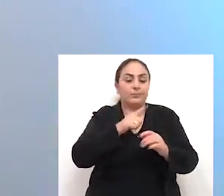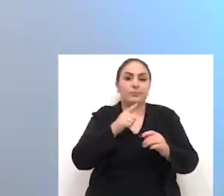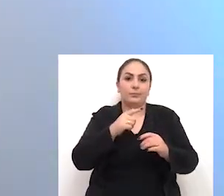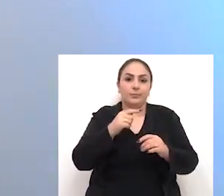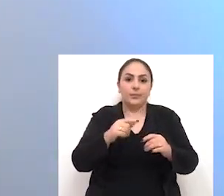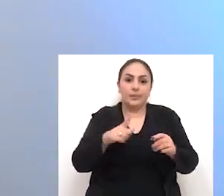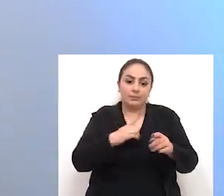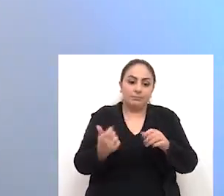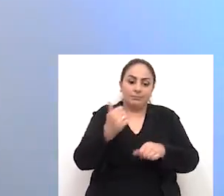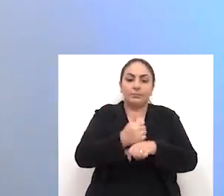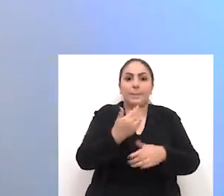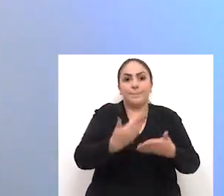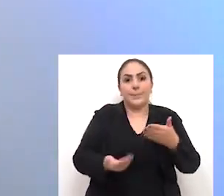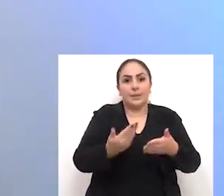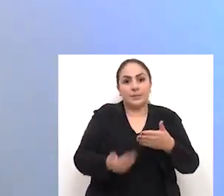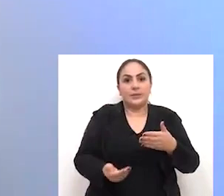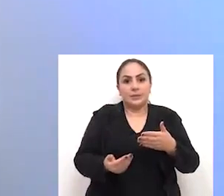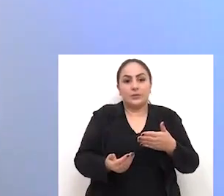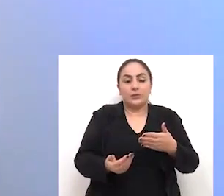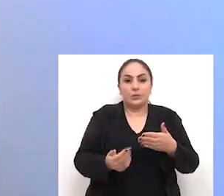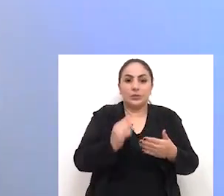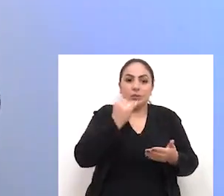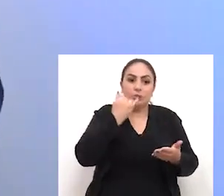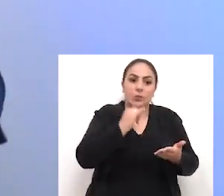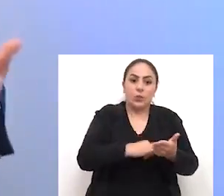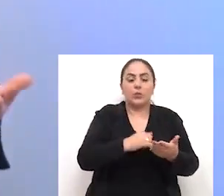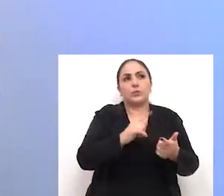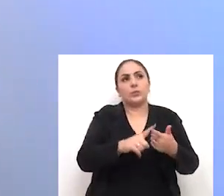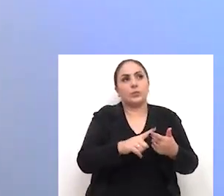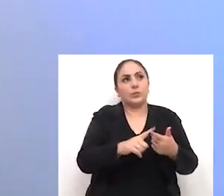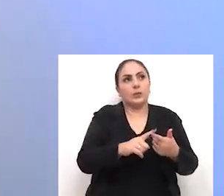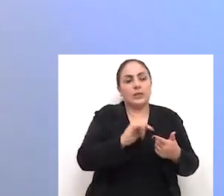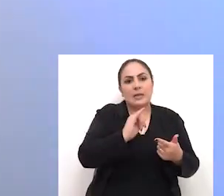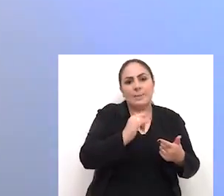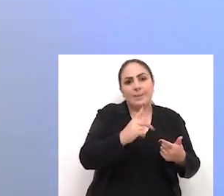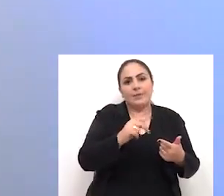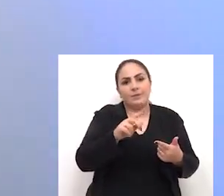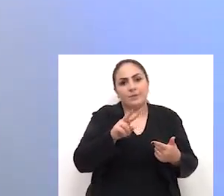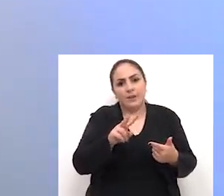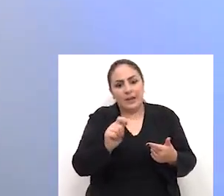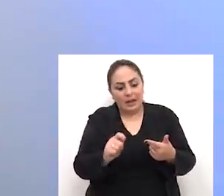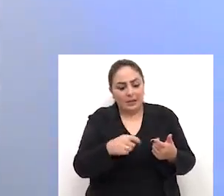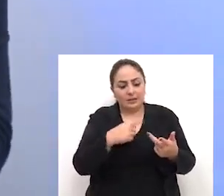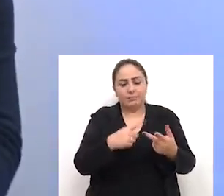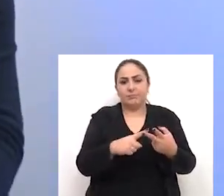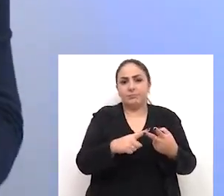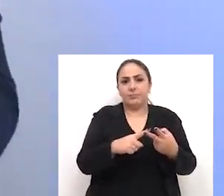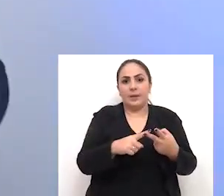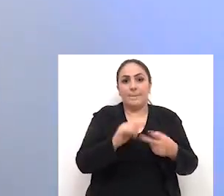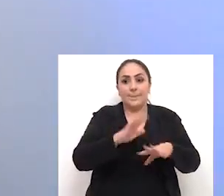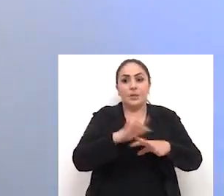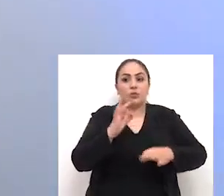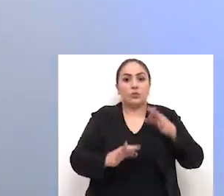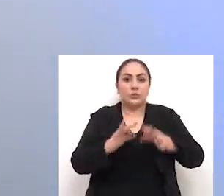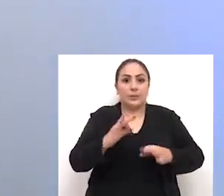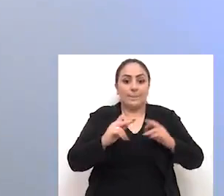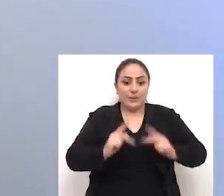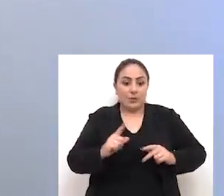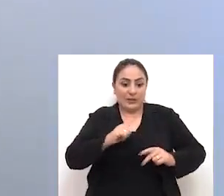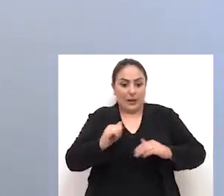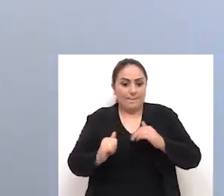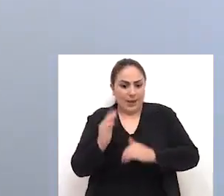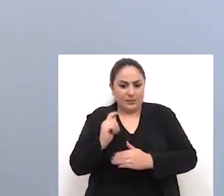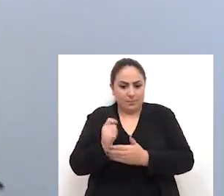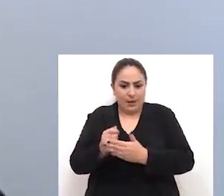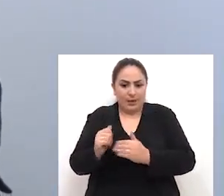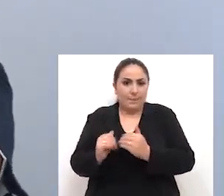parte dessa perda no imposto sobre patrimônio, que é o IPVA e o ITCD, que são mais justos, porque quem tem mais vai pagar